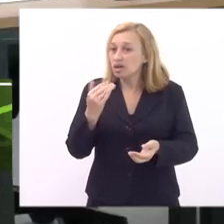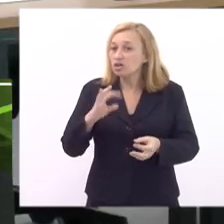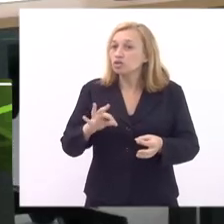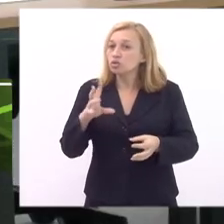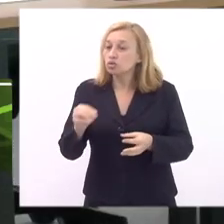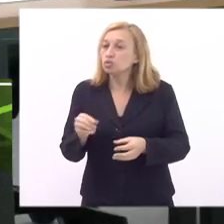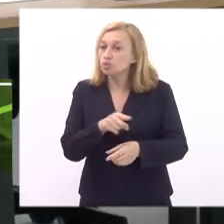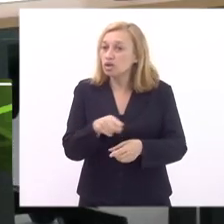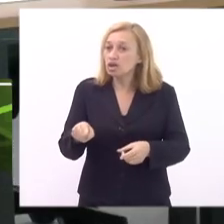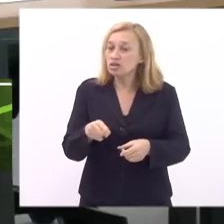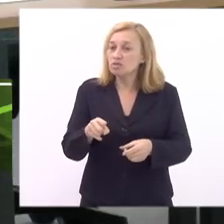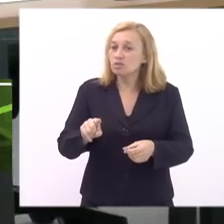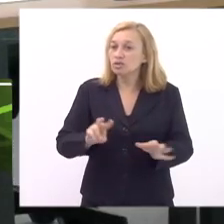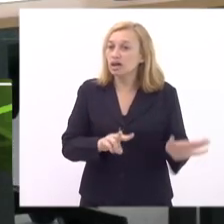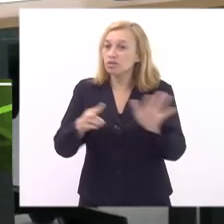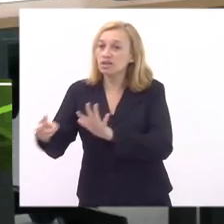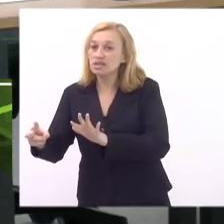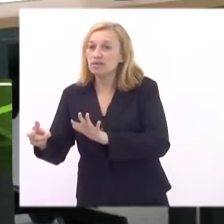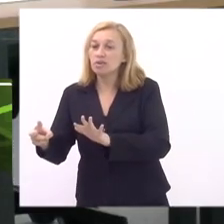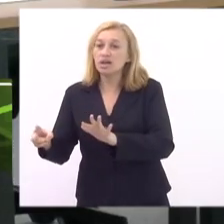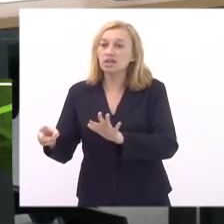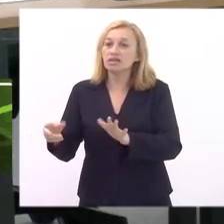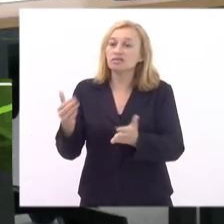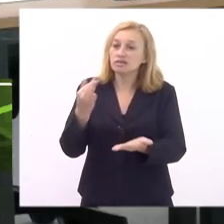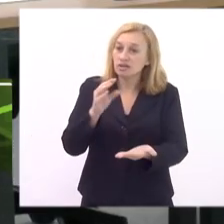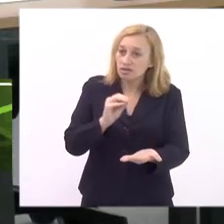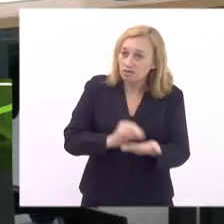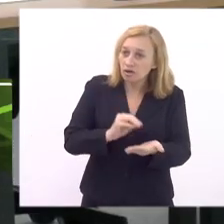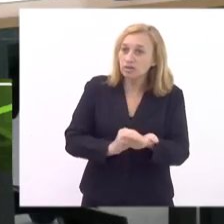ter um um almoço decente